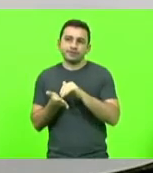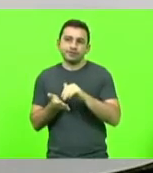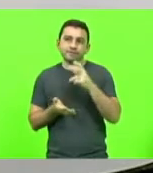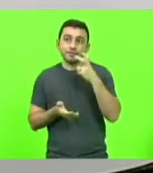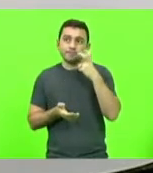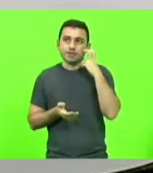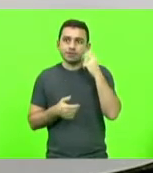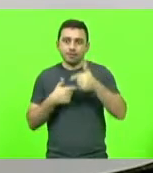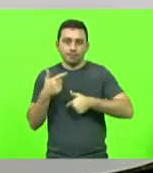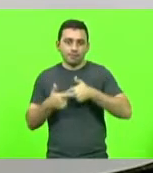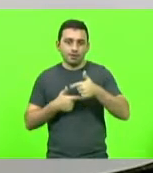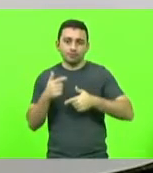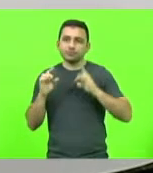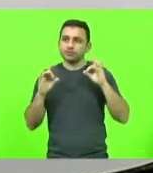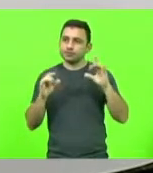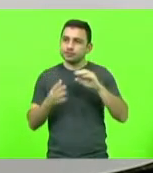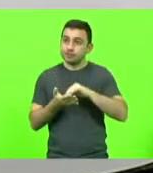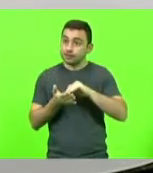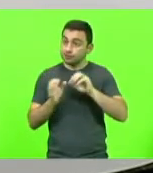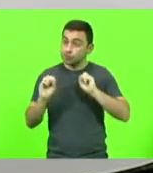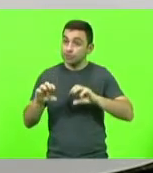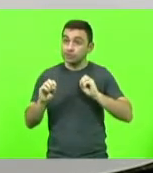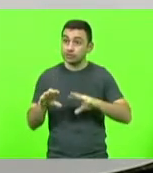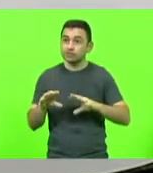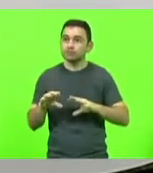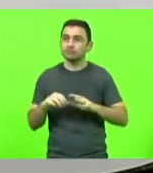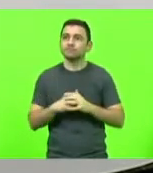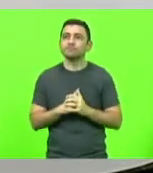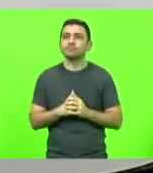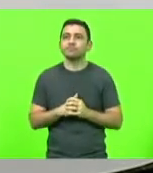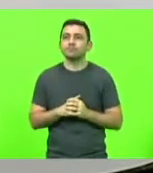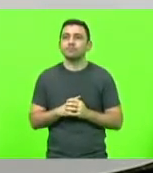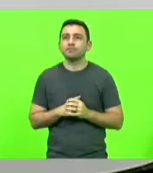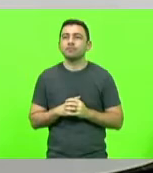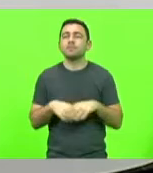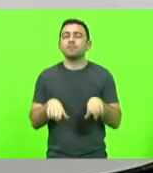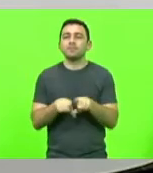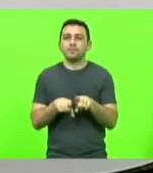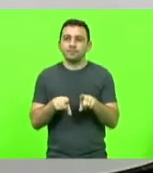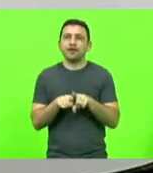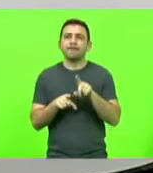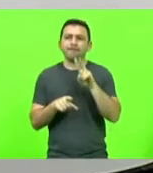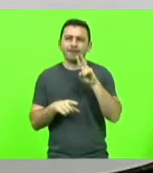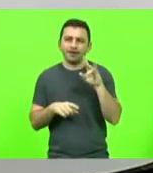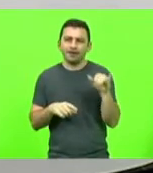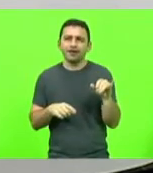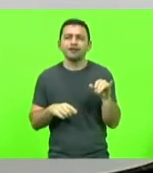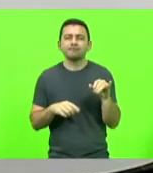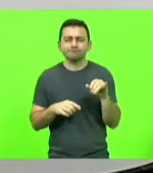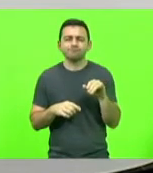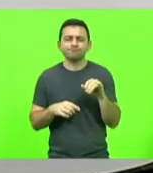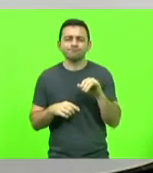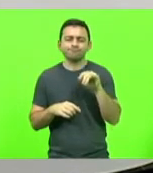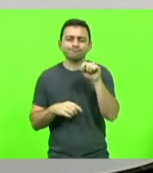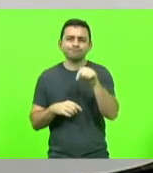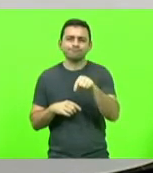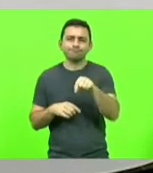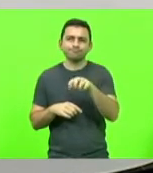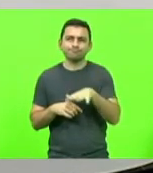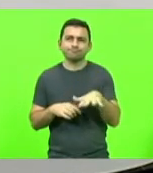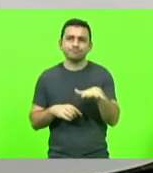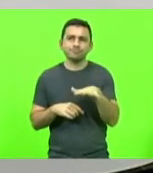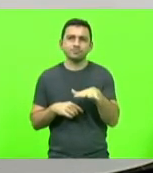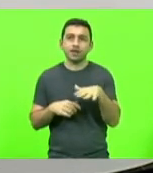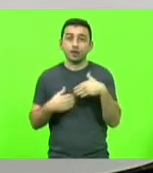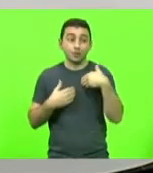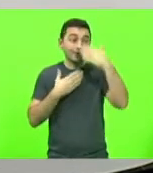trabalho à frente da Secretaria da Educação, diga-se de passagem, também vai imprimir na região e eu quero dizer que eu sou